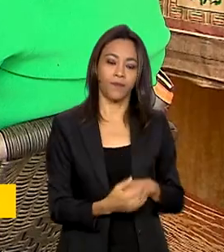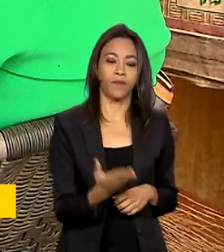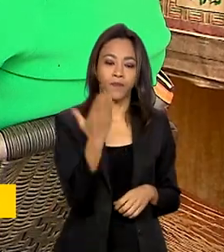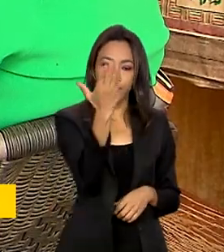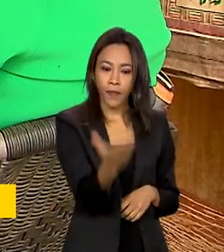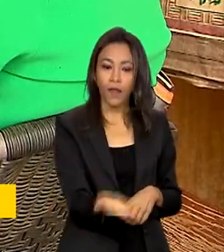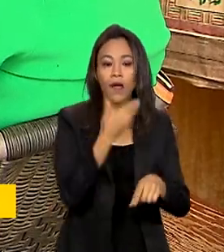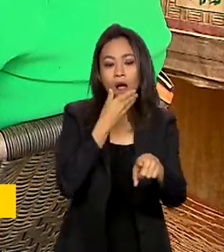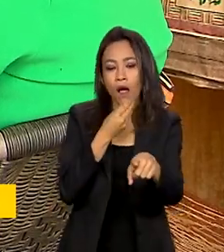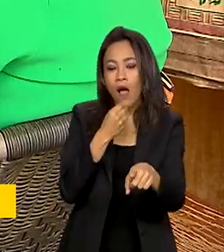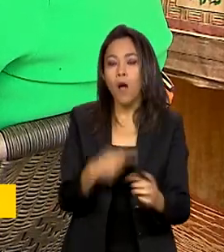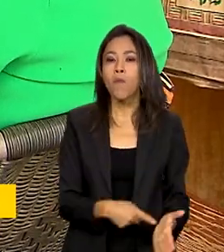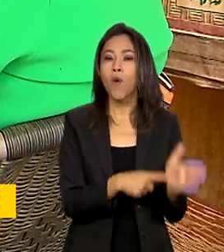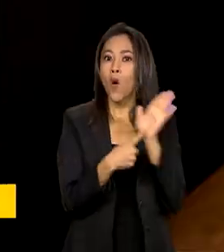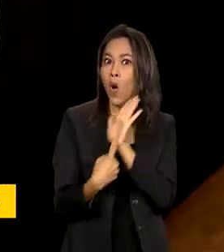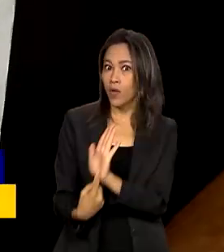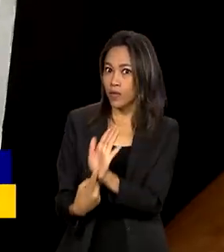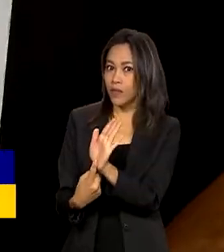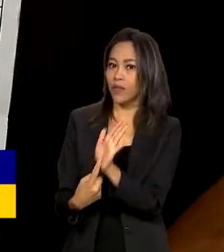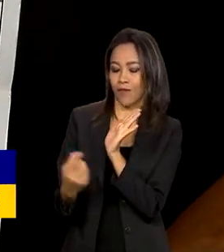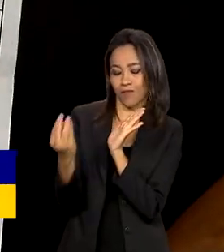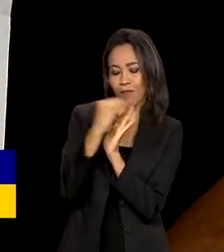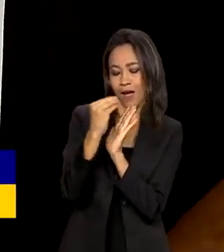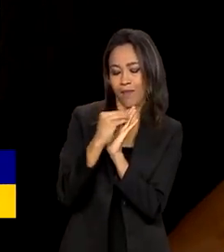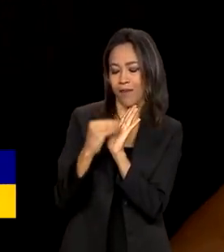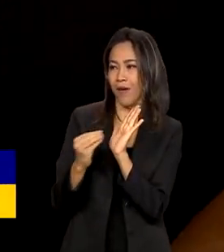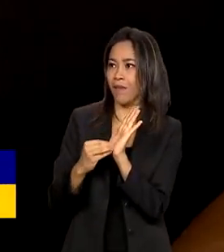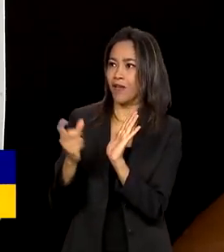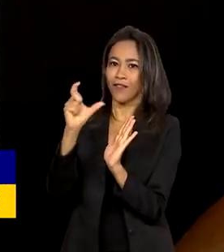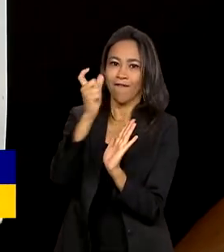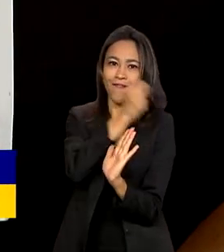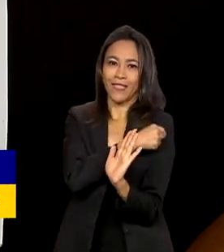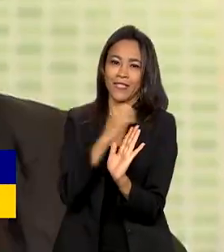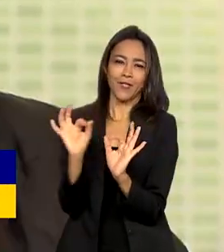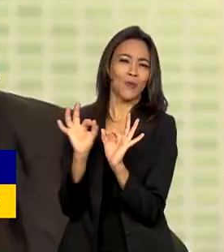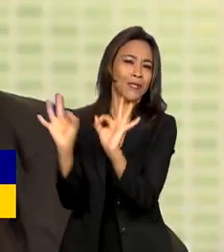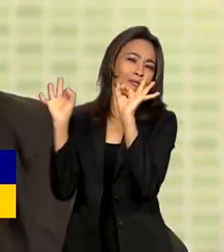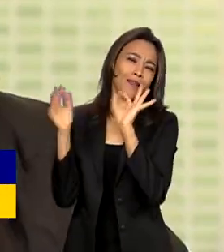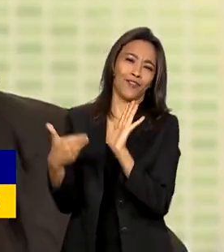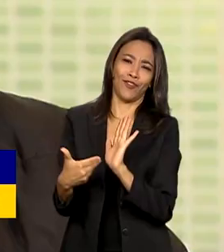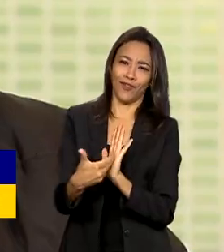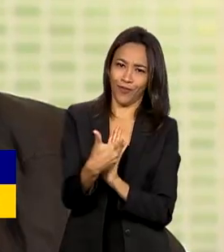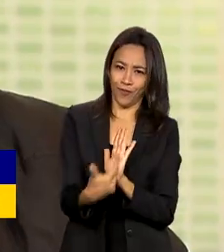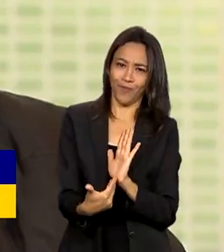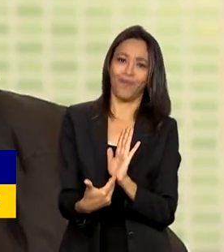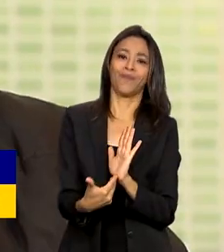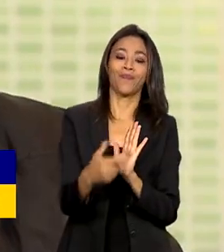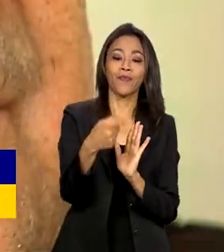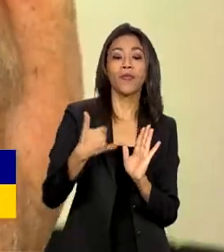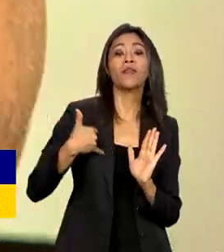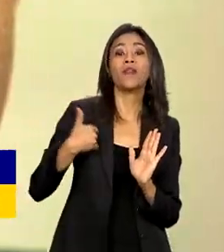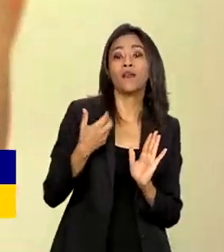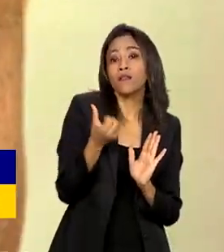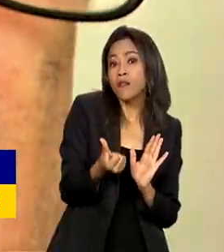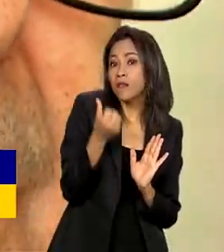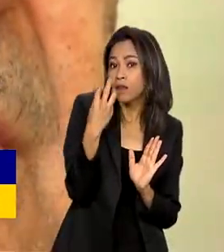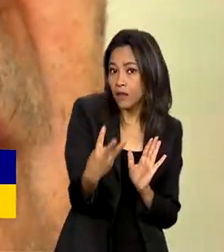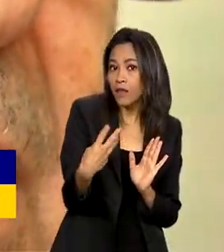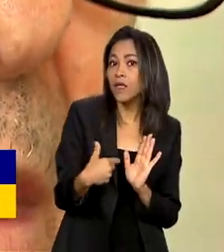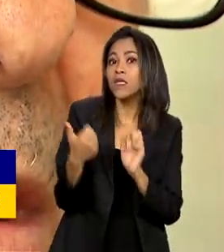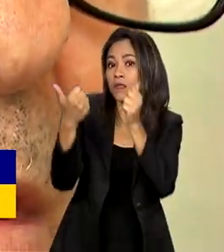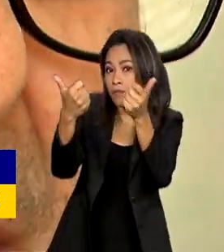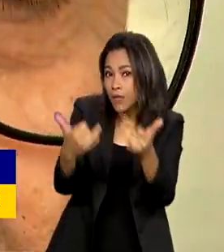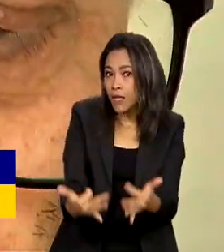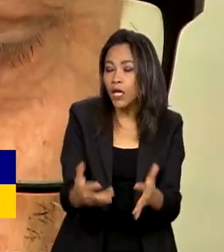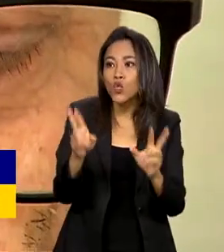Marcos mostra orgulhoso o cartão de vacinas em dia. Aos 63 anos, ele conta que